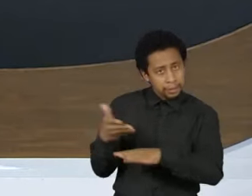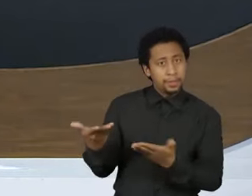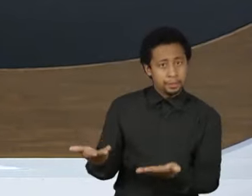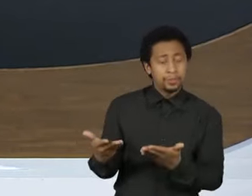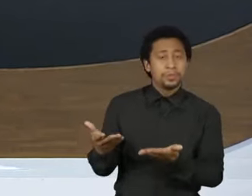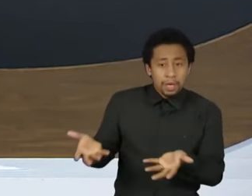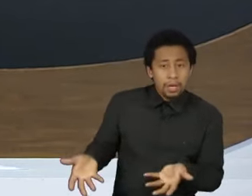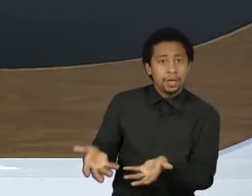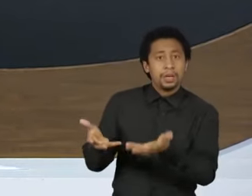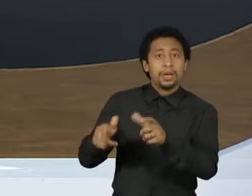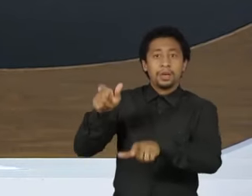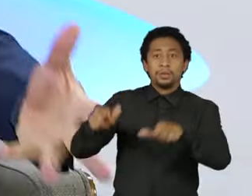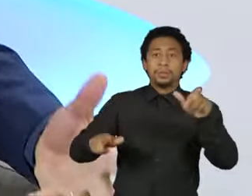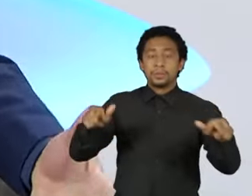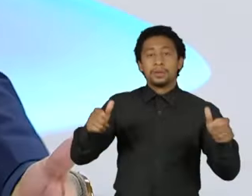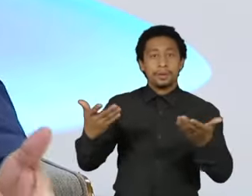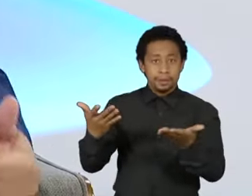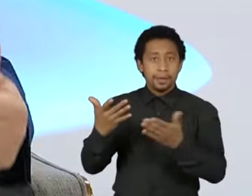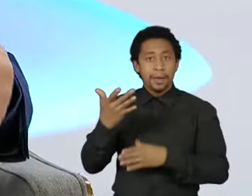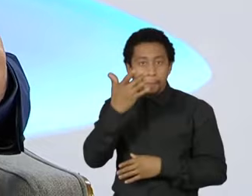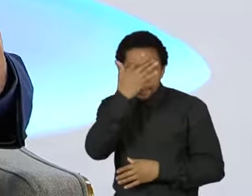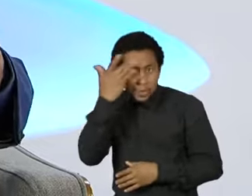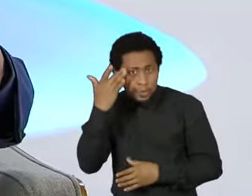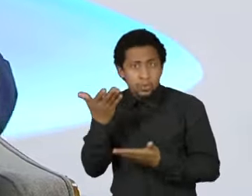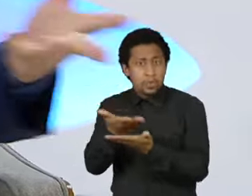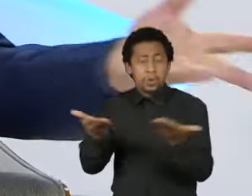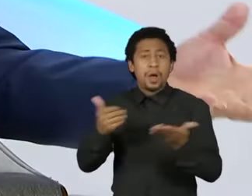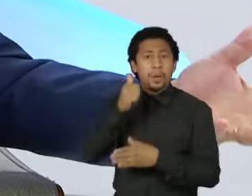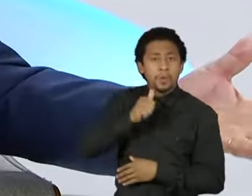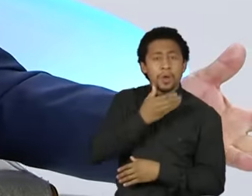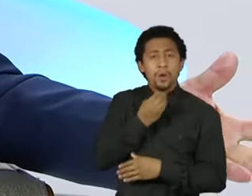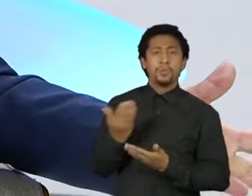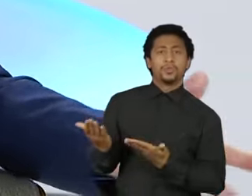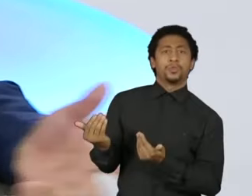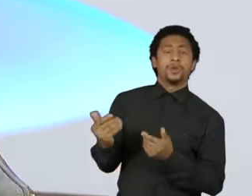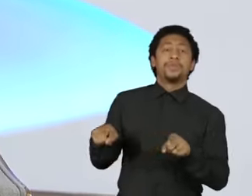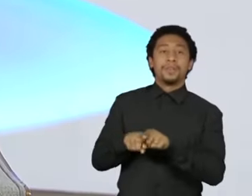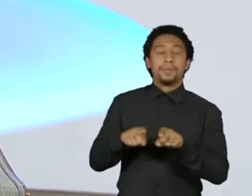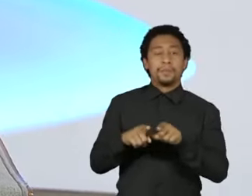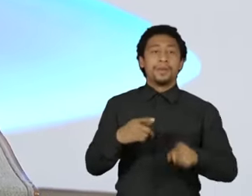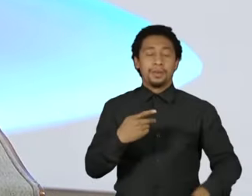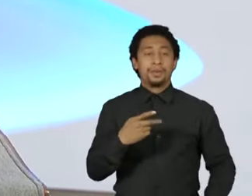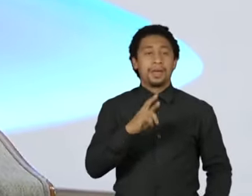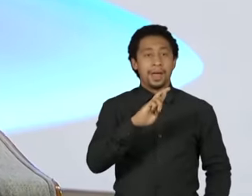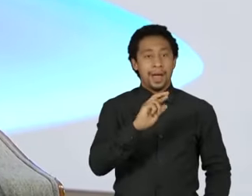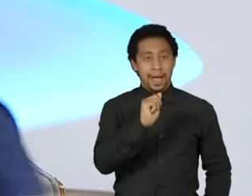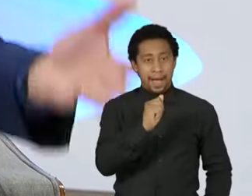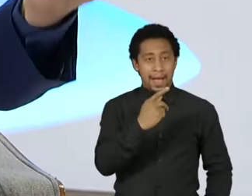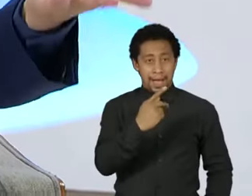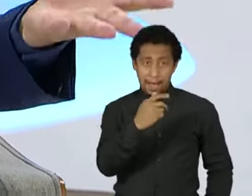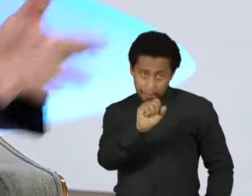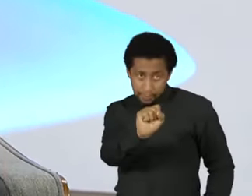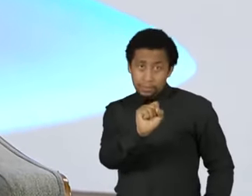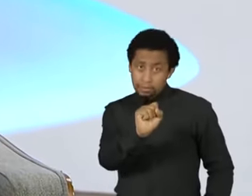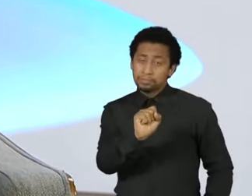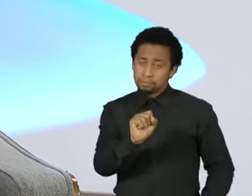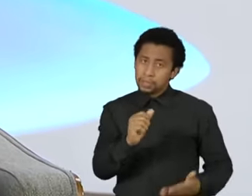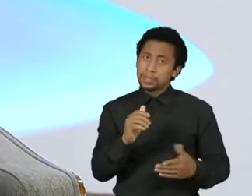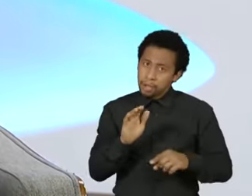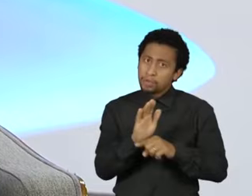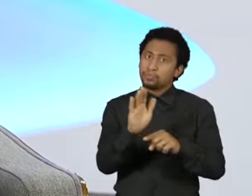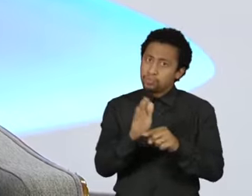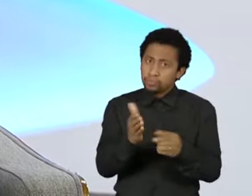faz, como o Livres faz e outros movimentos da sociedade civil. Nós temos que empurrar essa gente